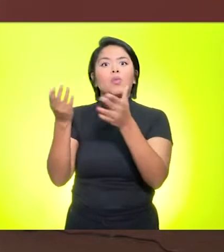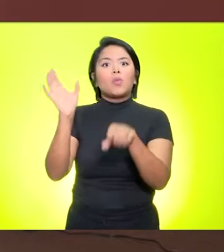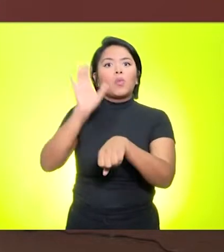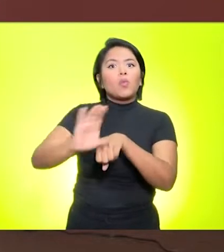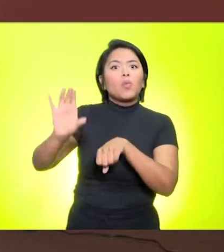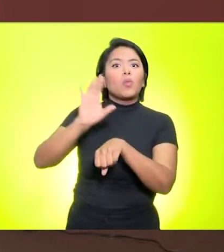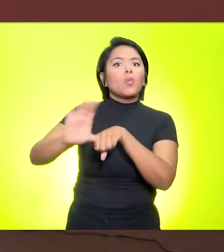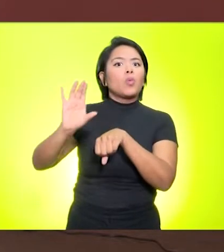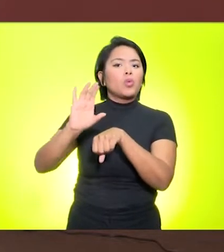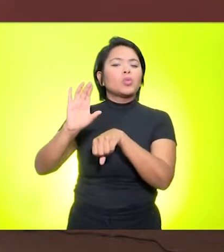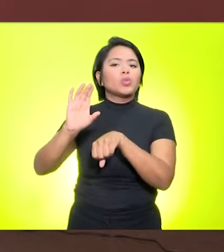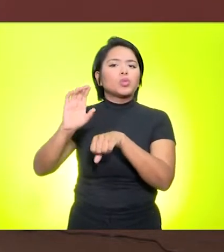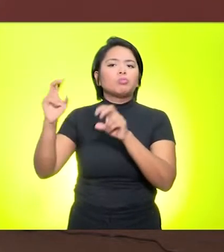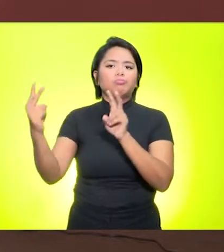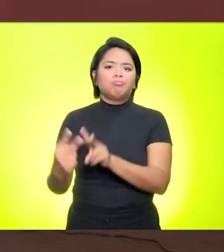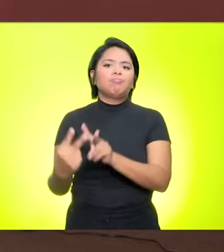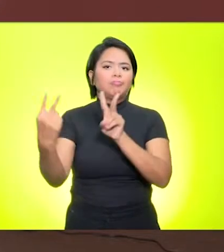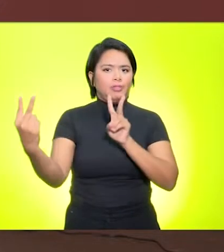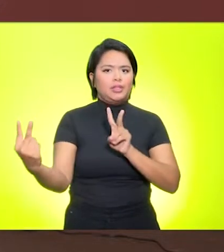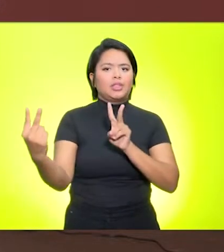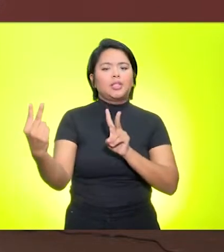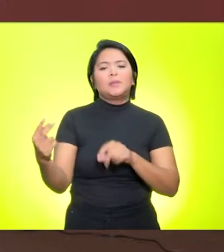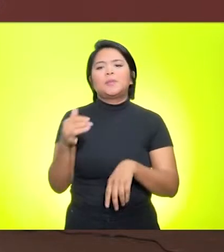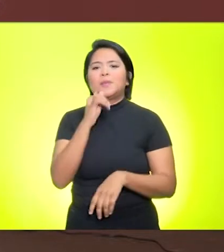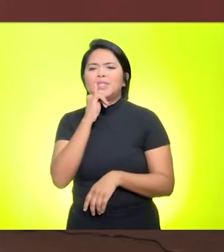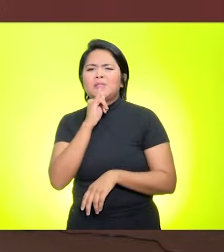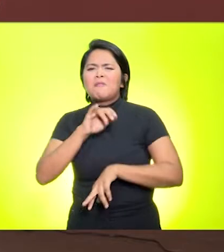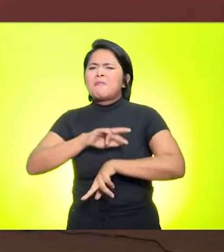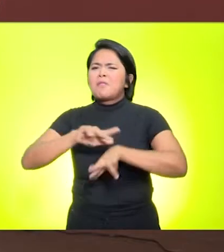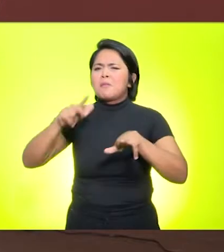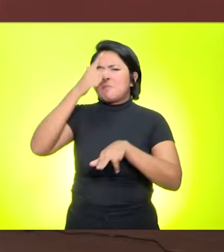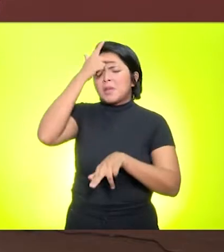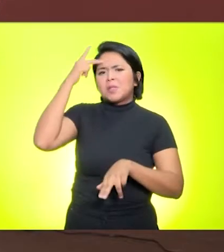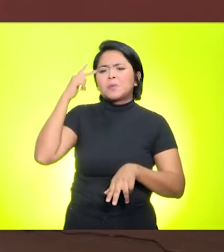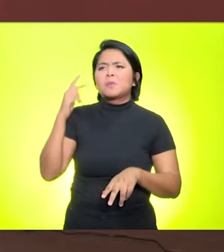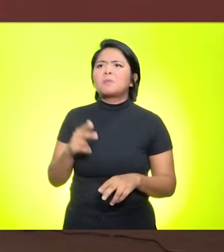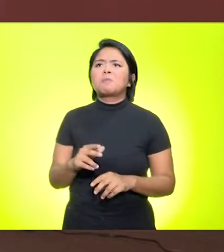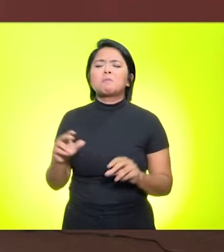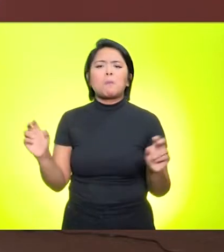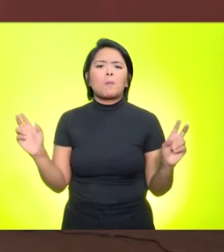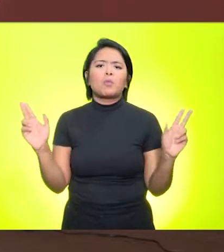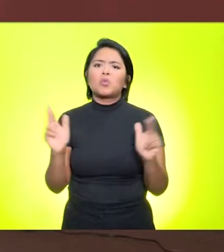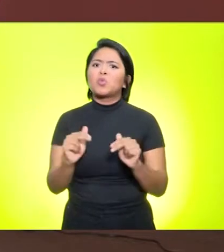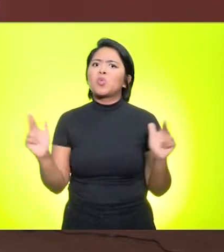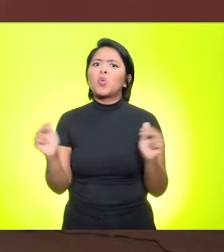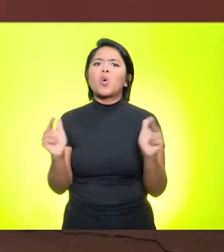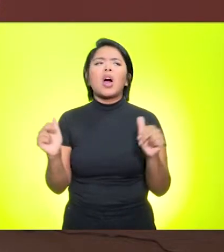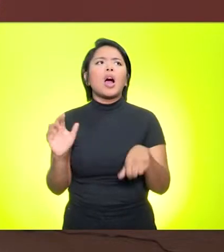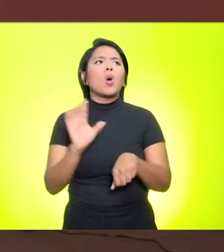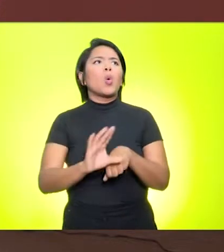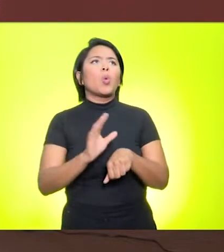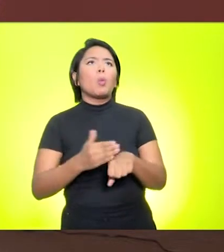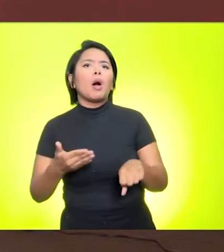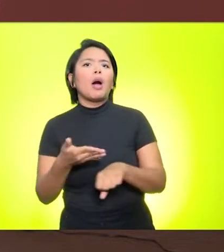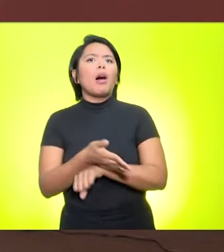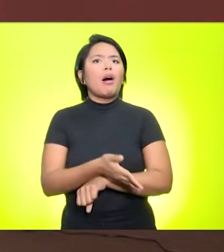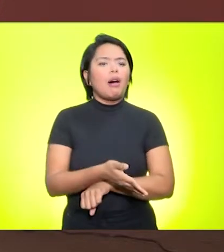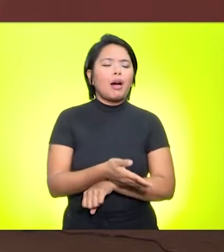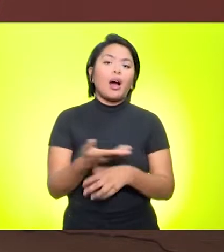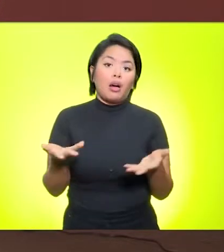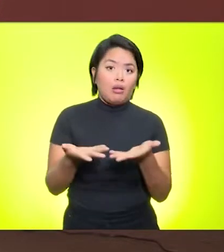na modalidade à distância, já que várias pessoas que nunca tinham feito um curso nessa modalidade tiveram a oportunidade de